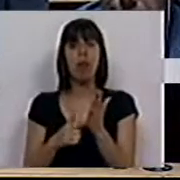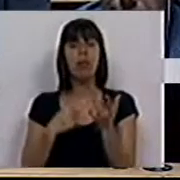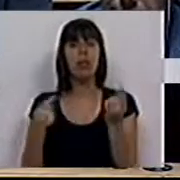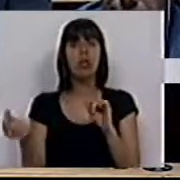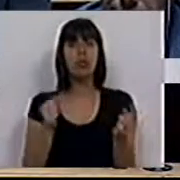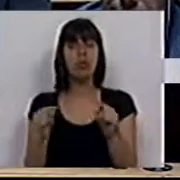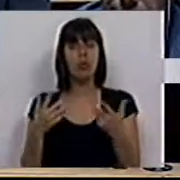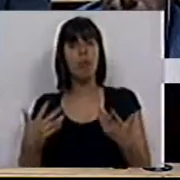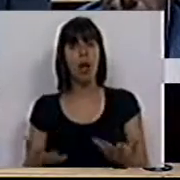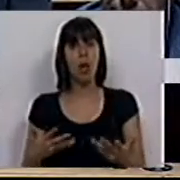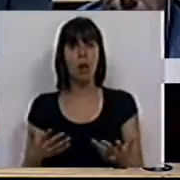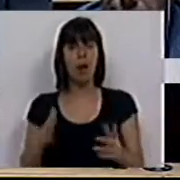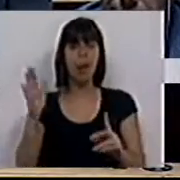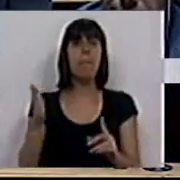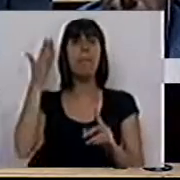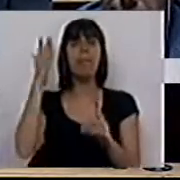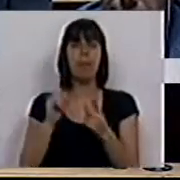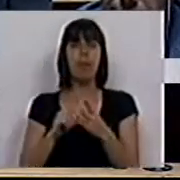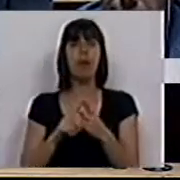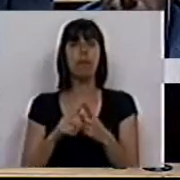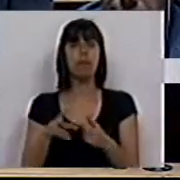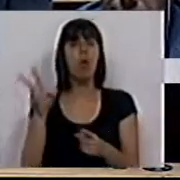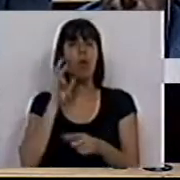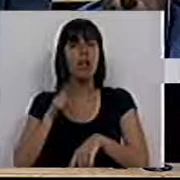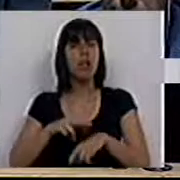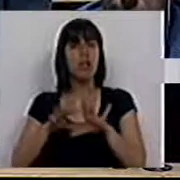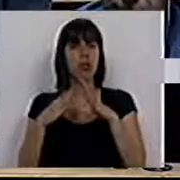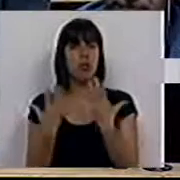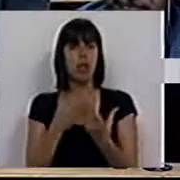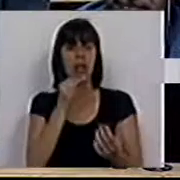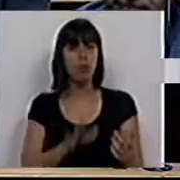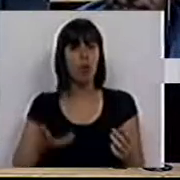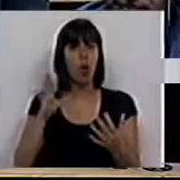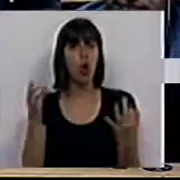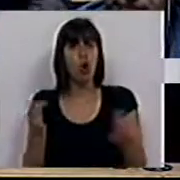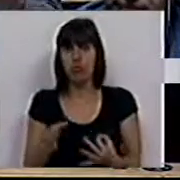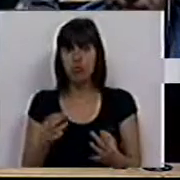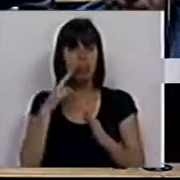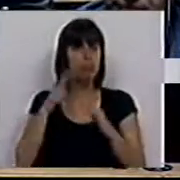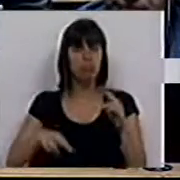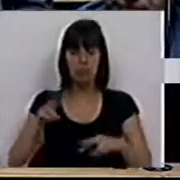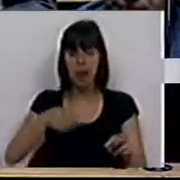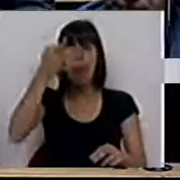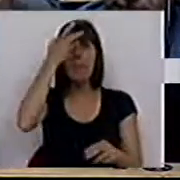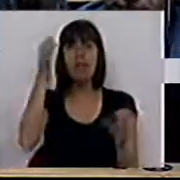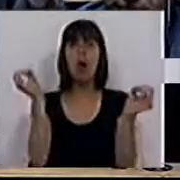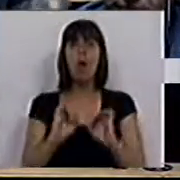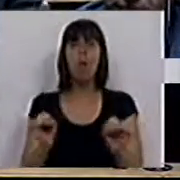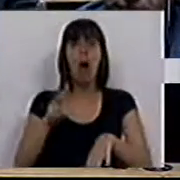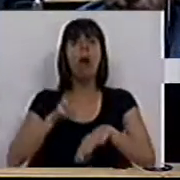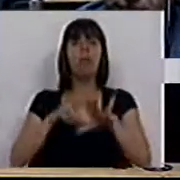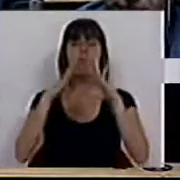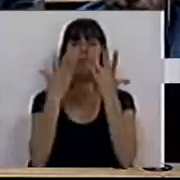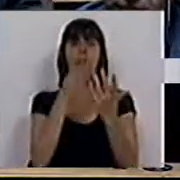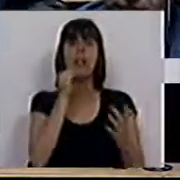discutimos neste momento. Em primeiro lugar é, foi ouvida a Direção-Geral do Território, não encontramos nenhum parecer e uma vez que é a